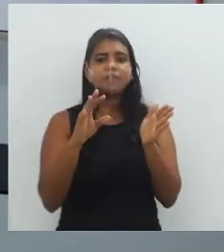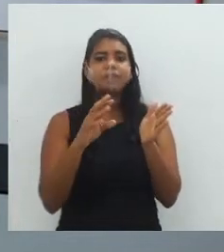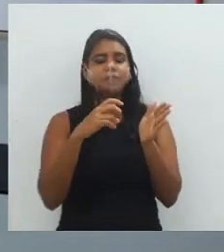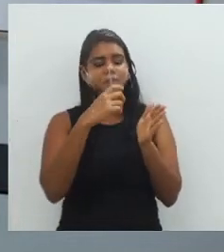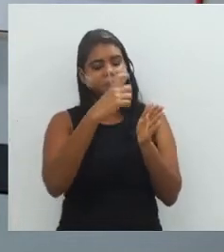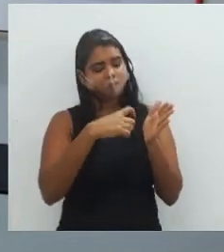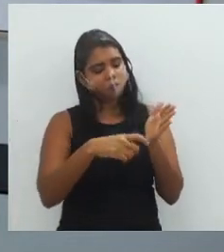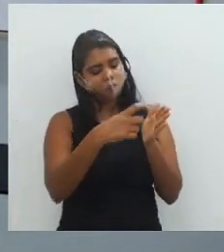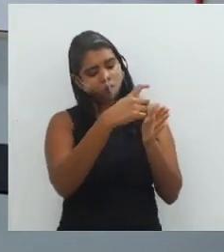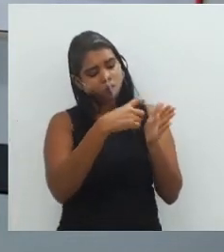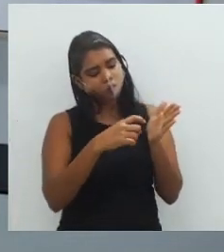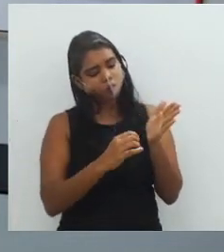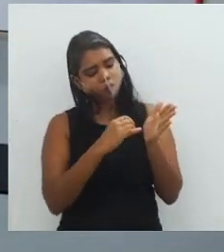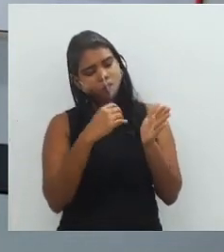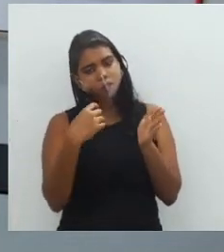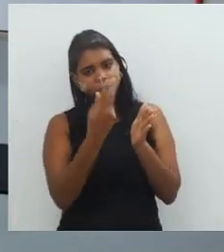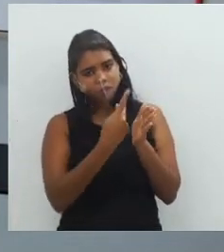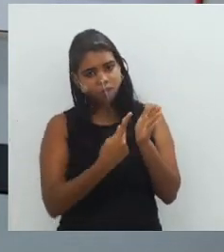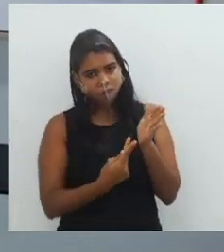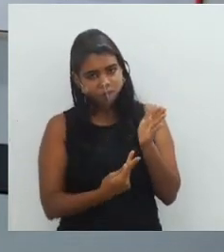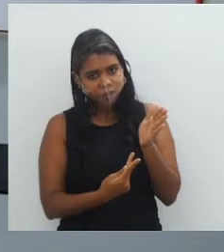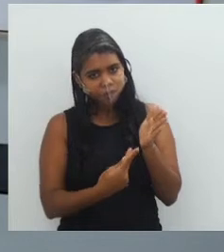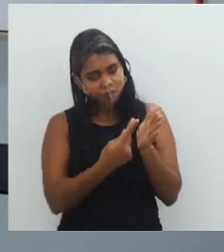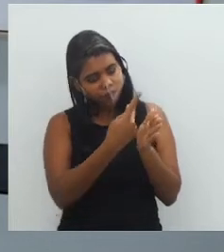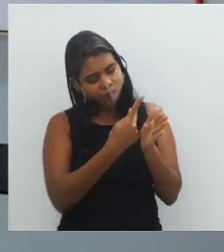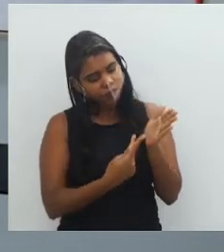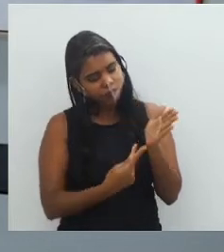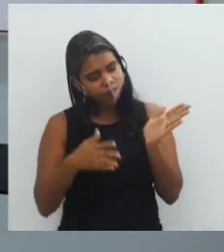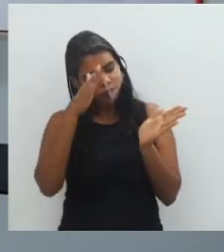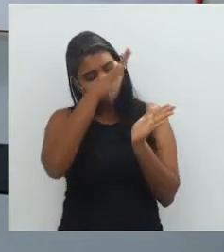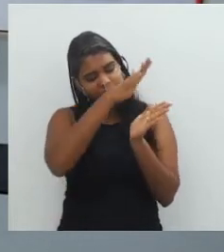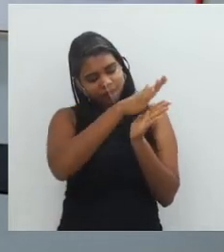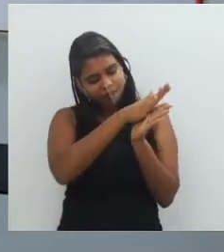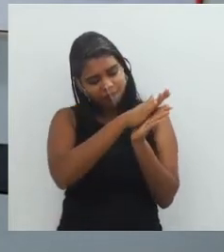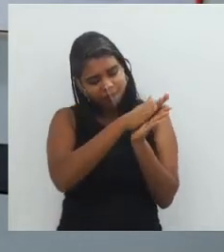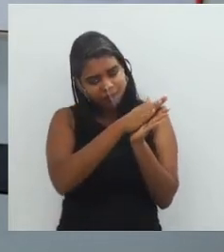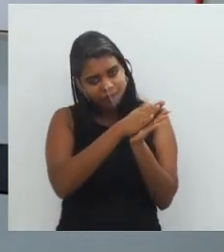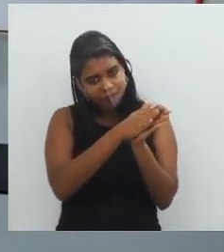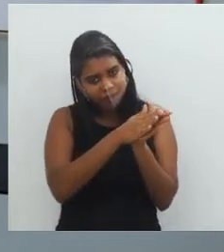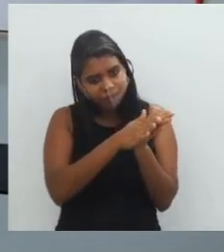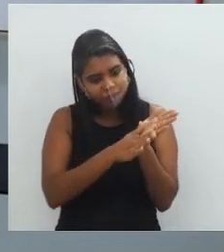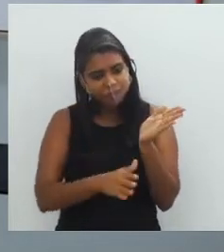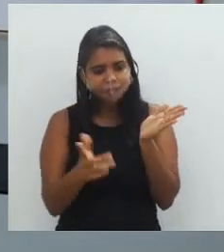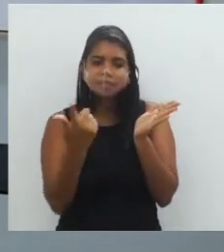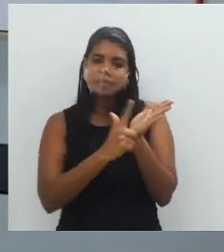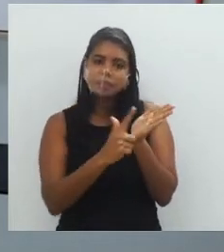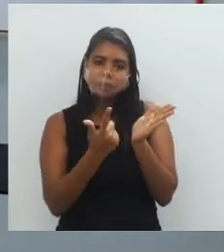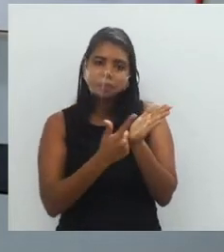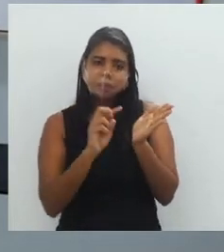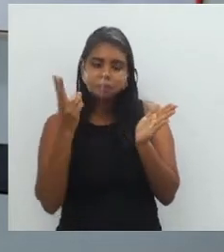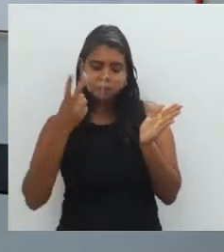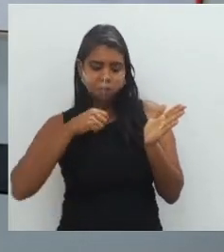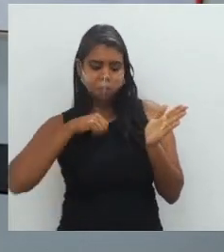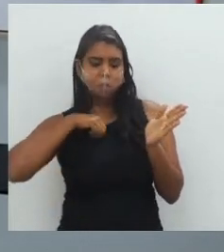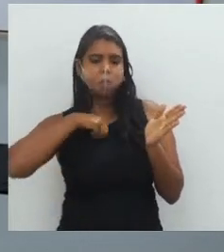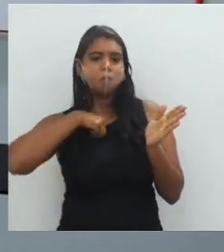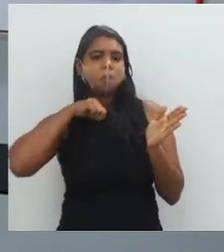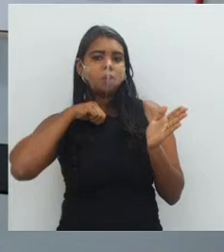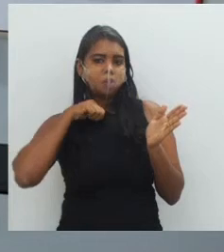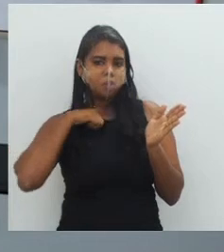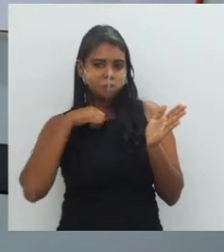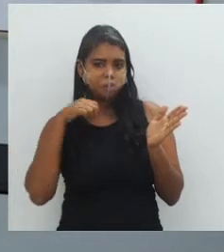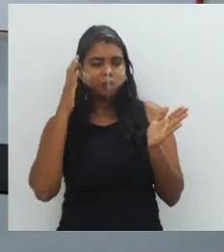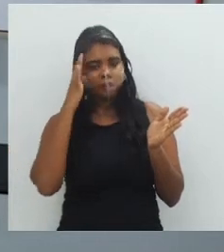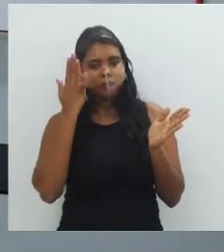alto relevo. Essa superfície recebe tinta e ela é impressa, muitas vezes, num papel ou no tecido. Então, essa é a